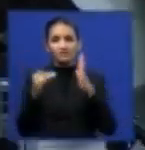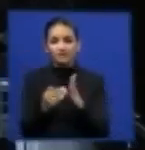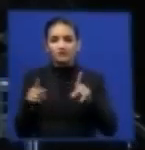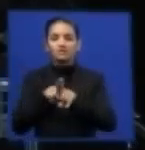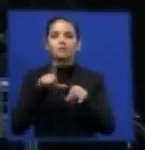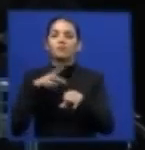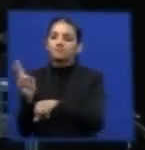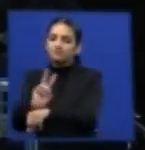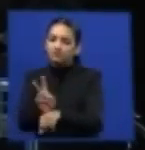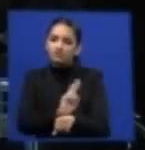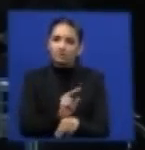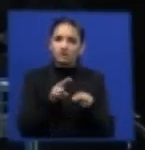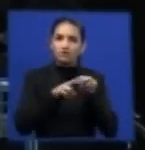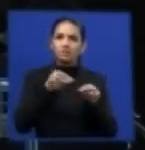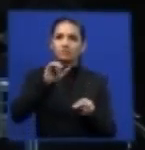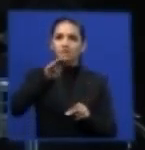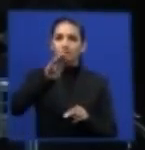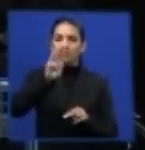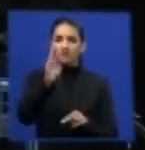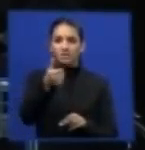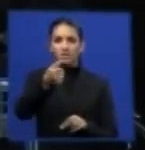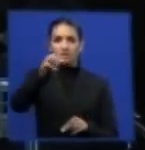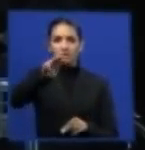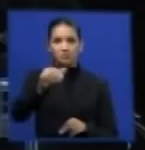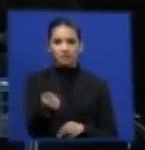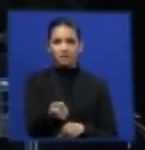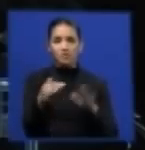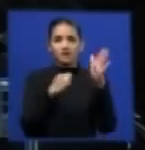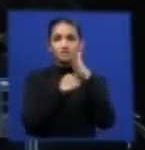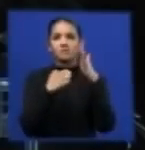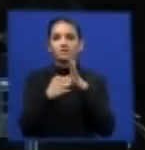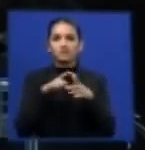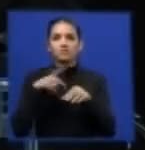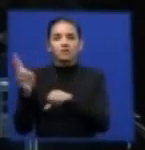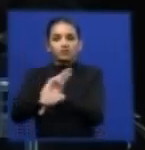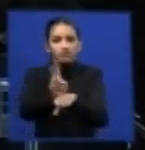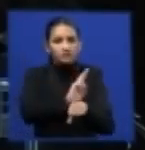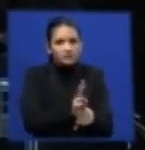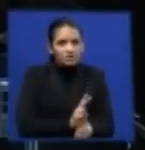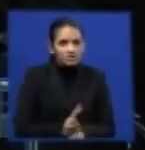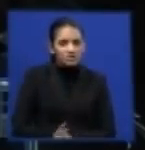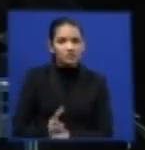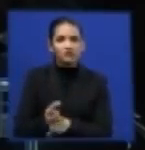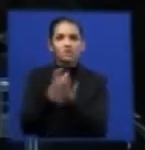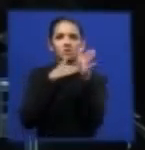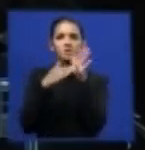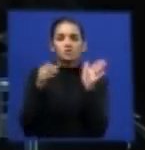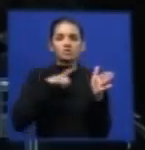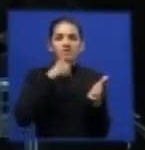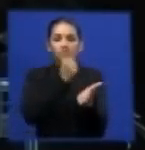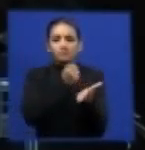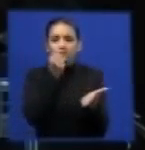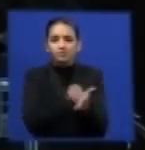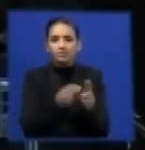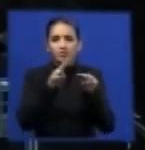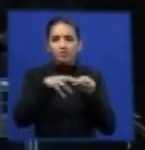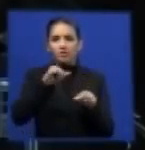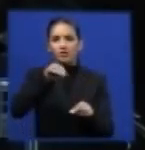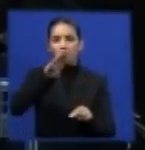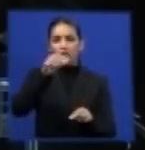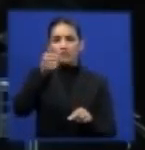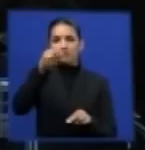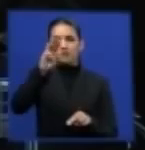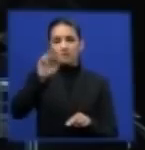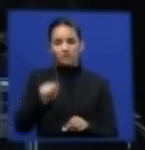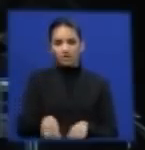monitorada pelo IBAMA. As empresas de destinação final são fiscalizadas pelo IBAMA, são credenciadas pelo IBAMA, e são licenciadas,